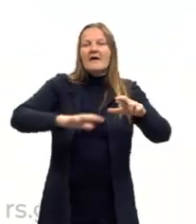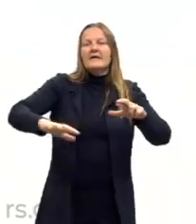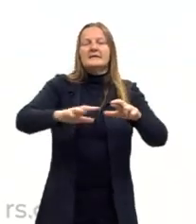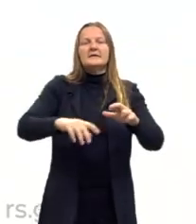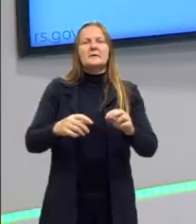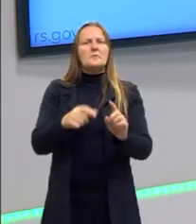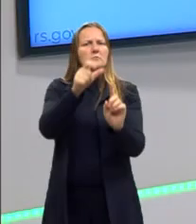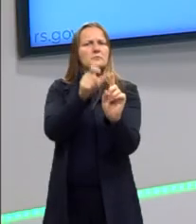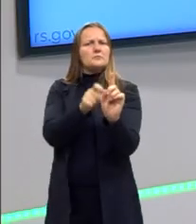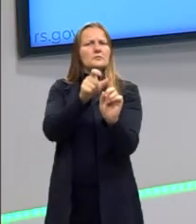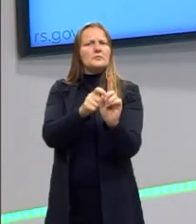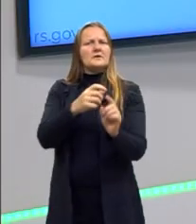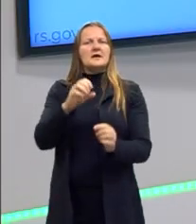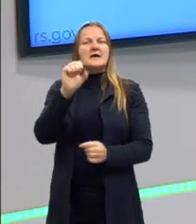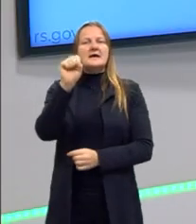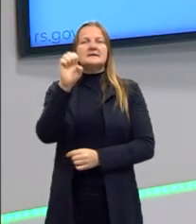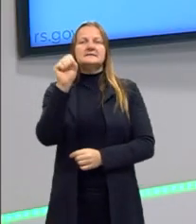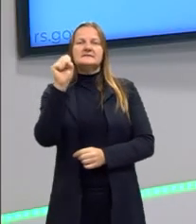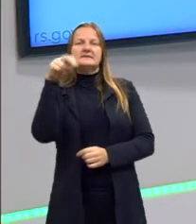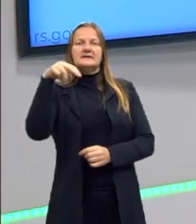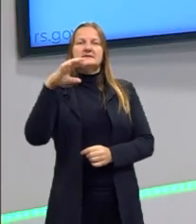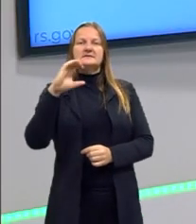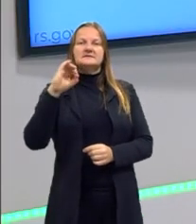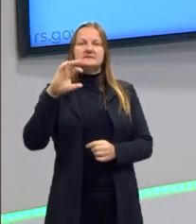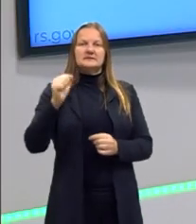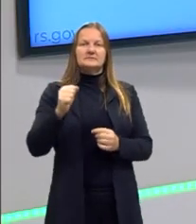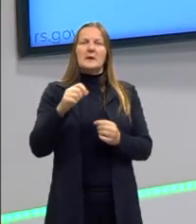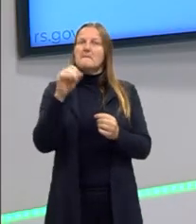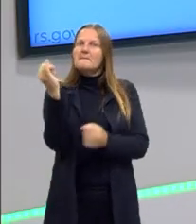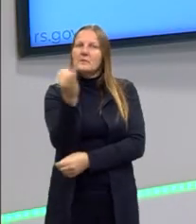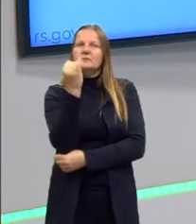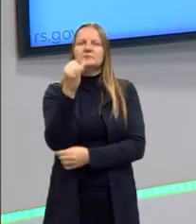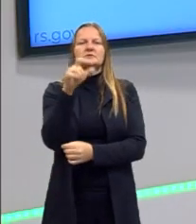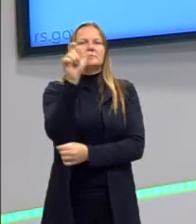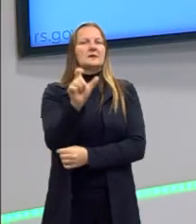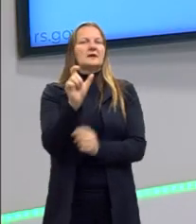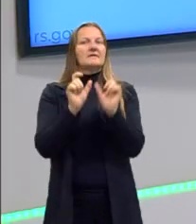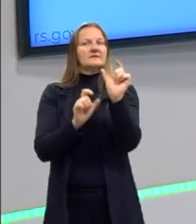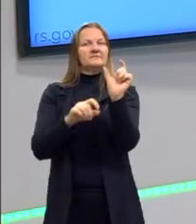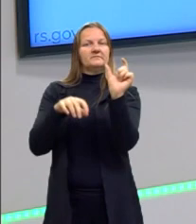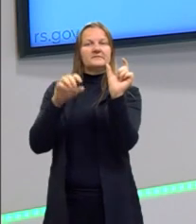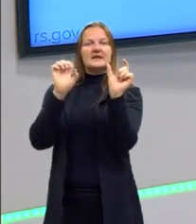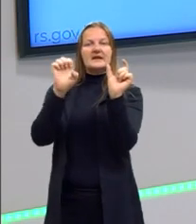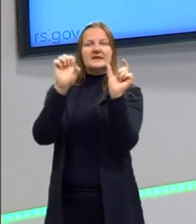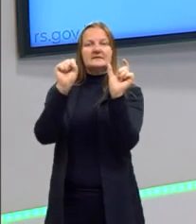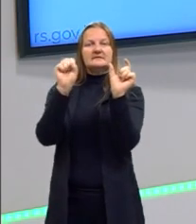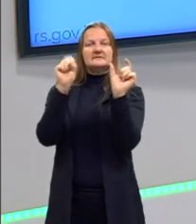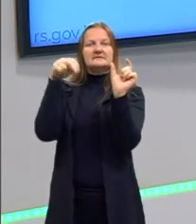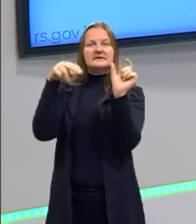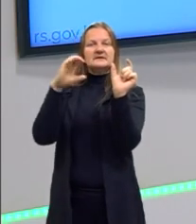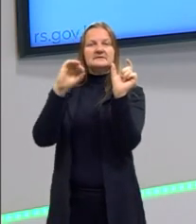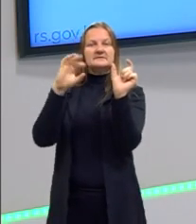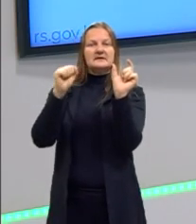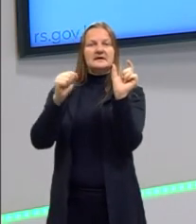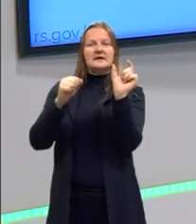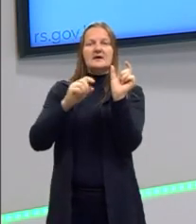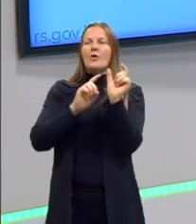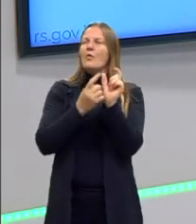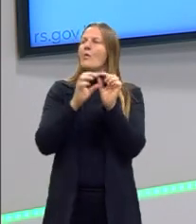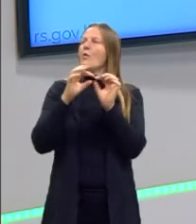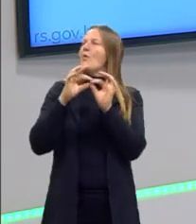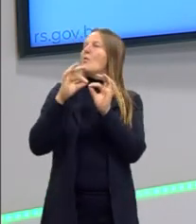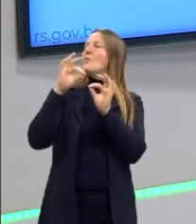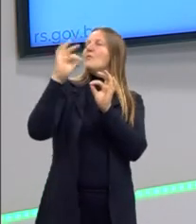essência das coisas. Da essência. E aí muitas vezes a essência pode estar além ou a essência ser